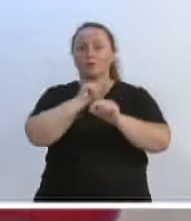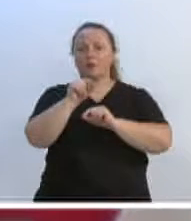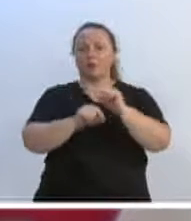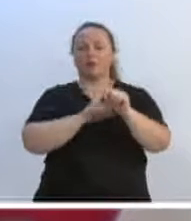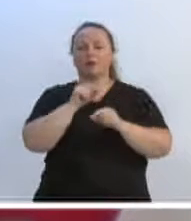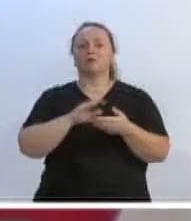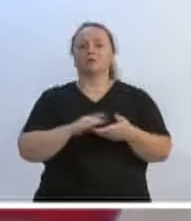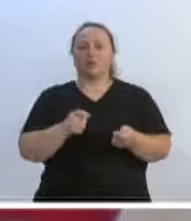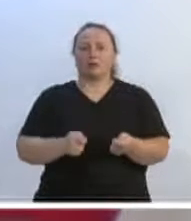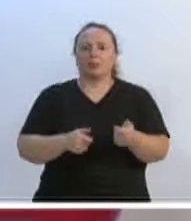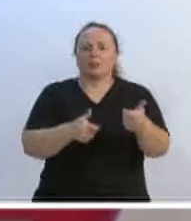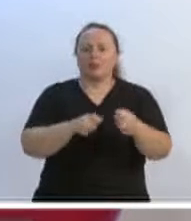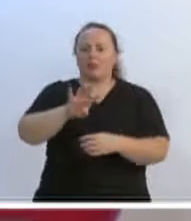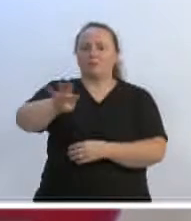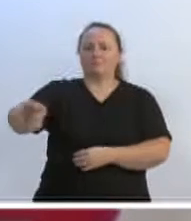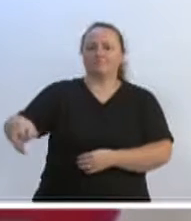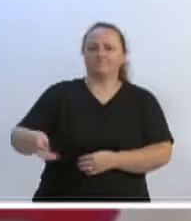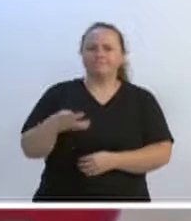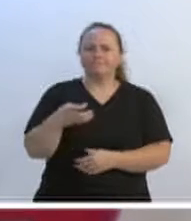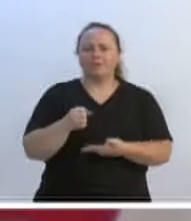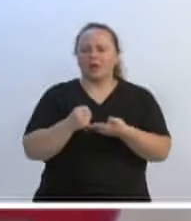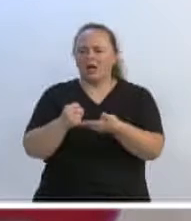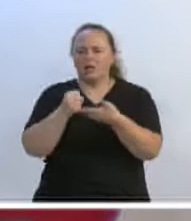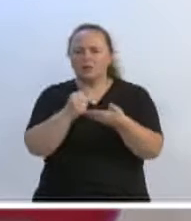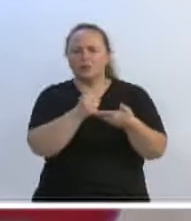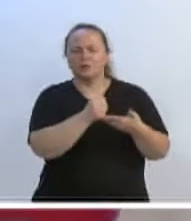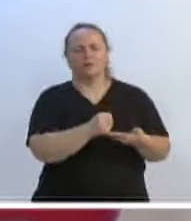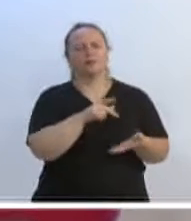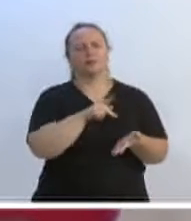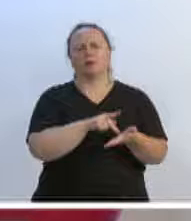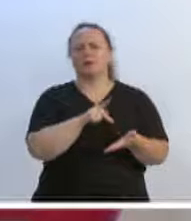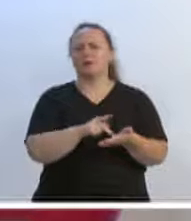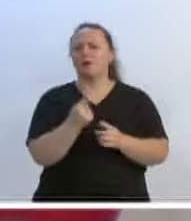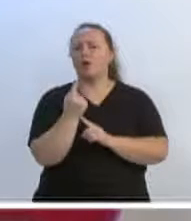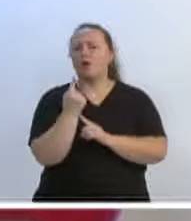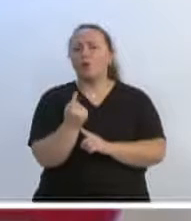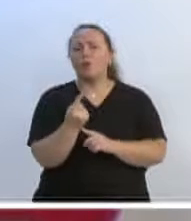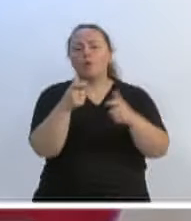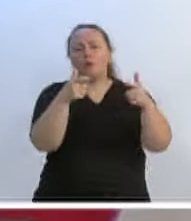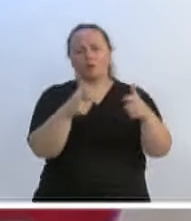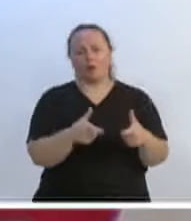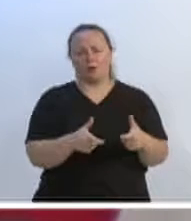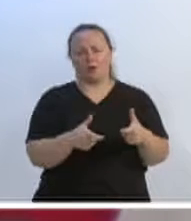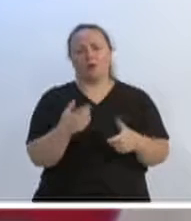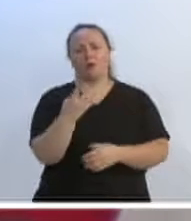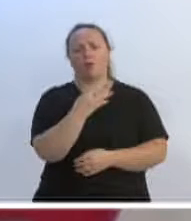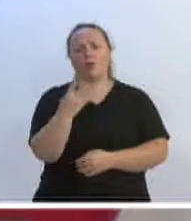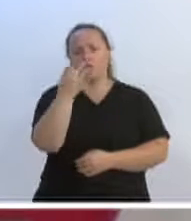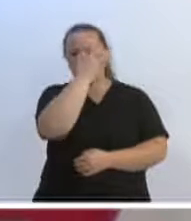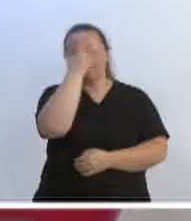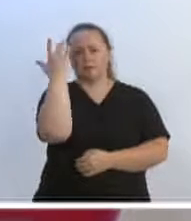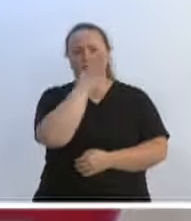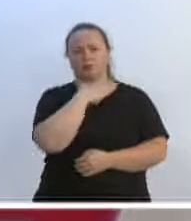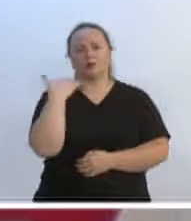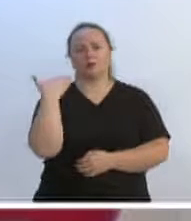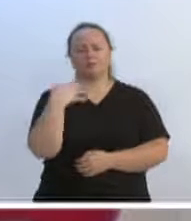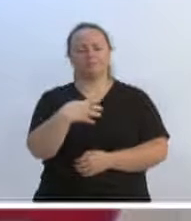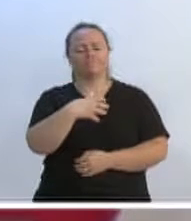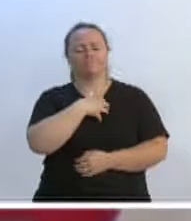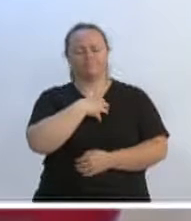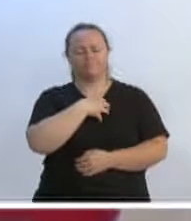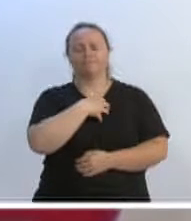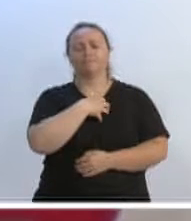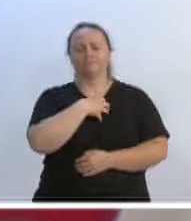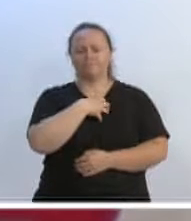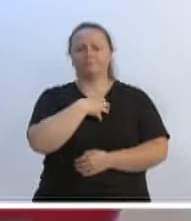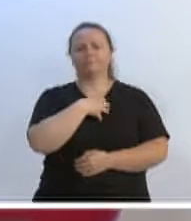mão de obra, comunidade, tiramos, infelizmente, de um só local, quatro vítimas fatais. Então, é lamentável essa situação,